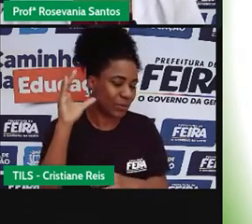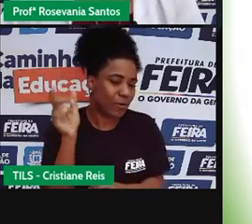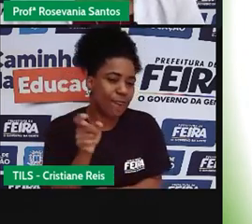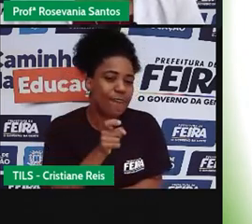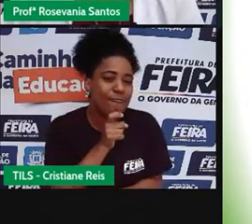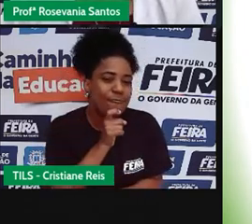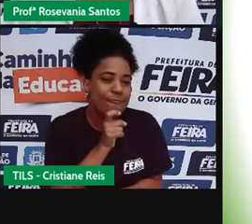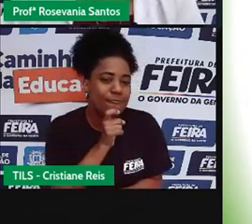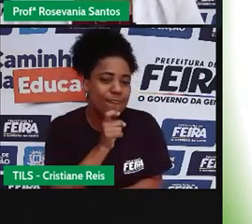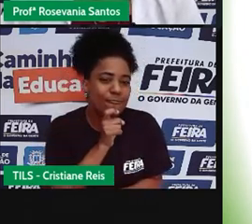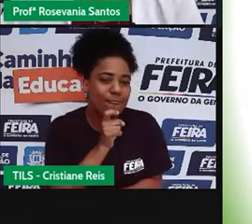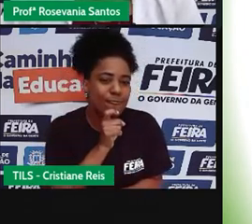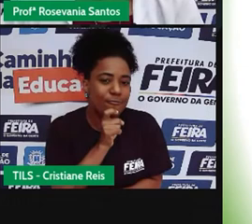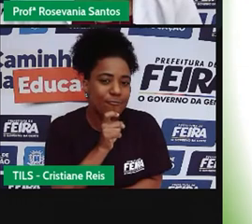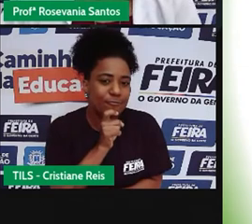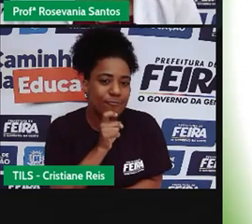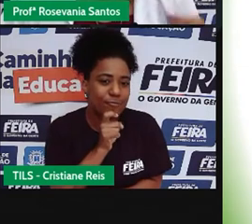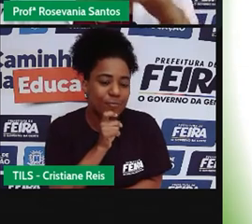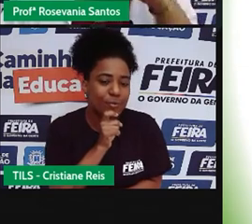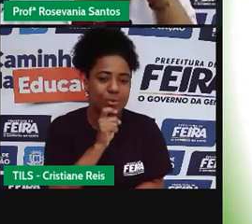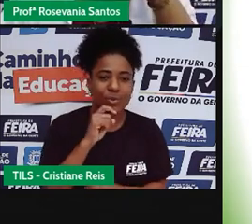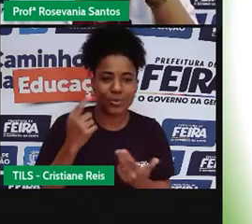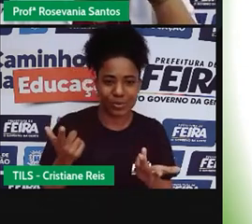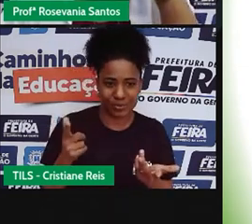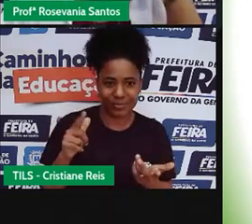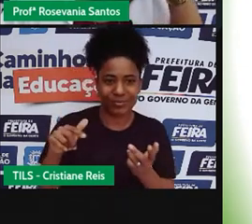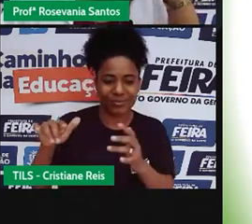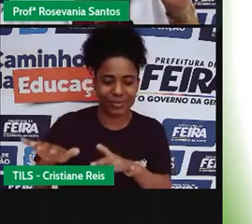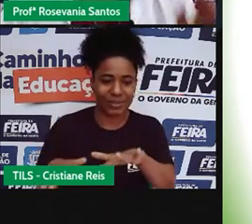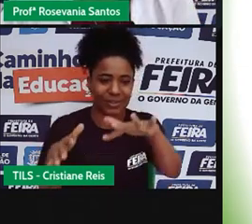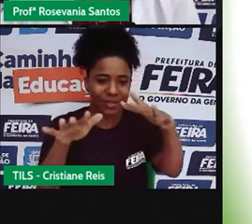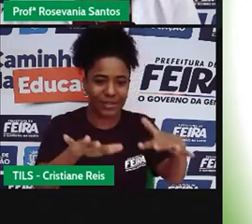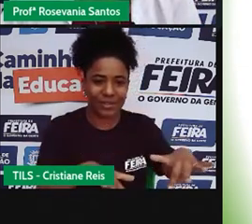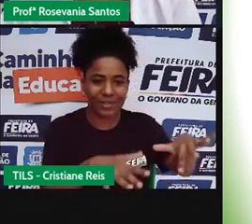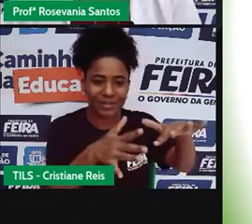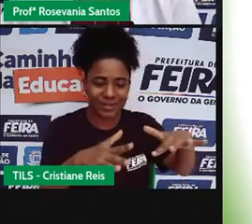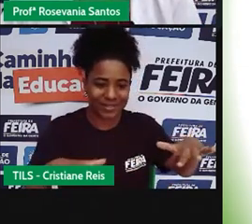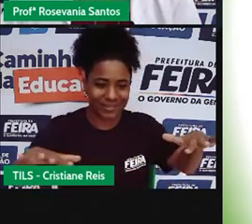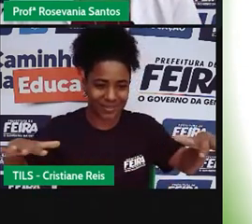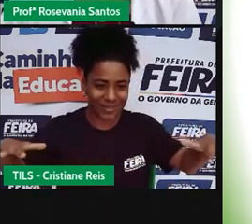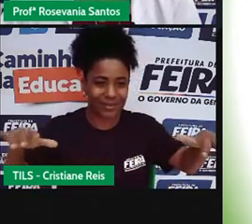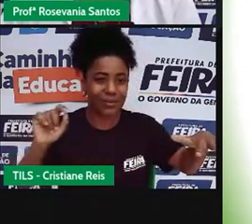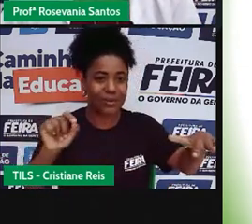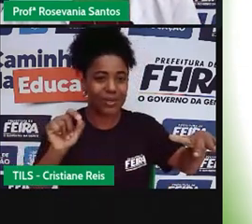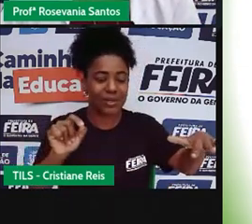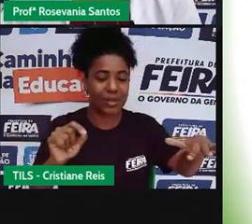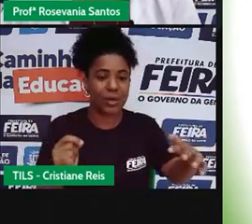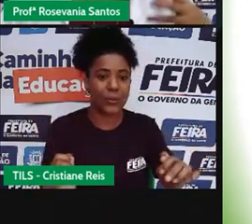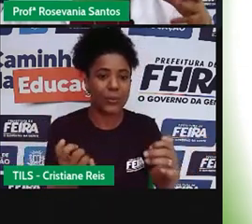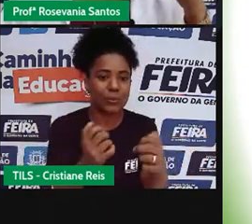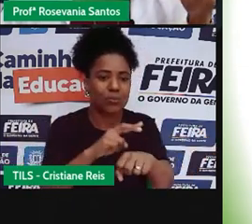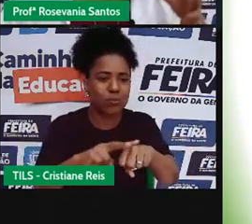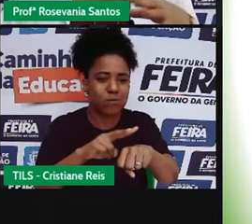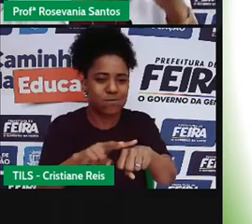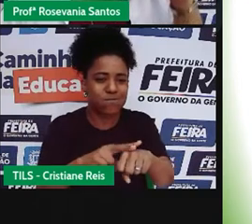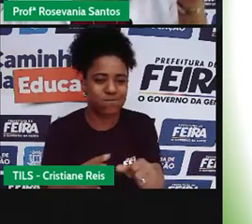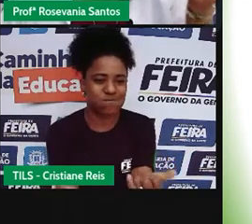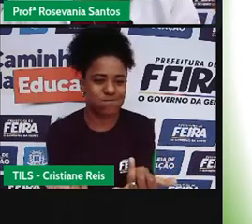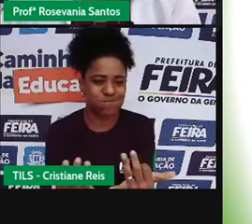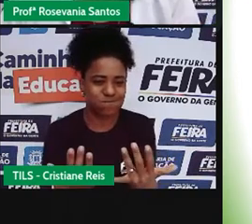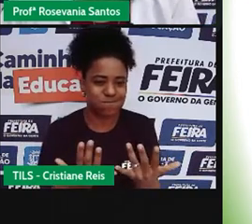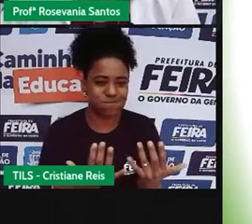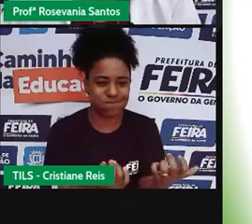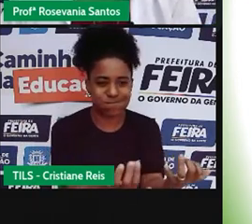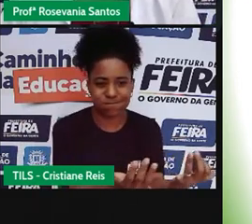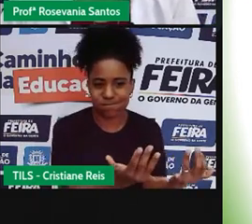frio, a gente tem aqui uma região da área de campos com grandes criações de animais, gente tem, né, que mora assim, a